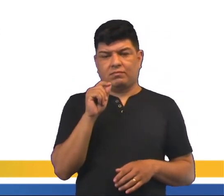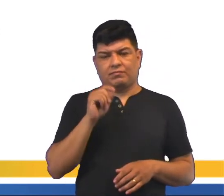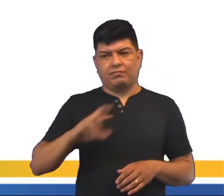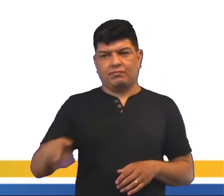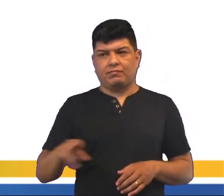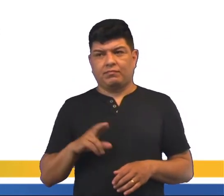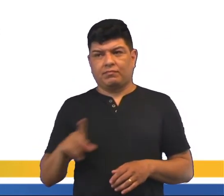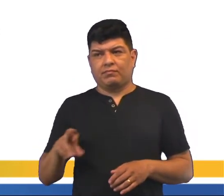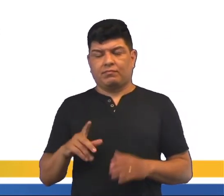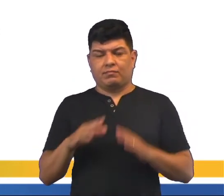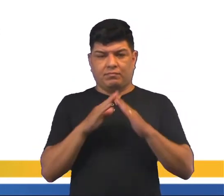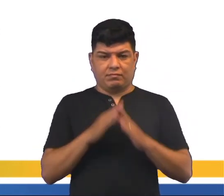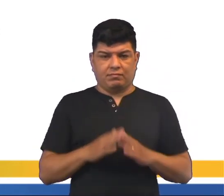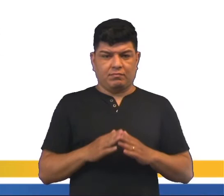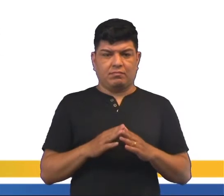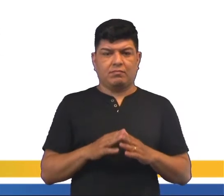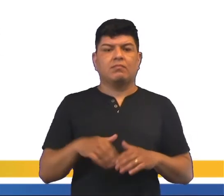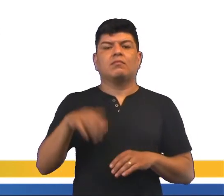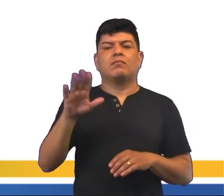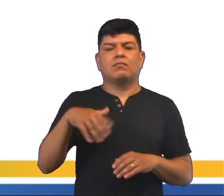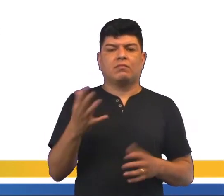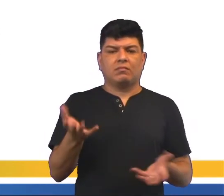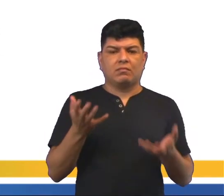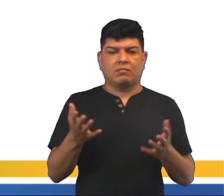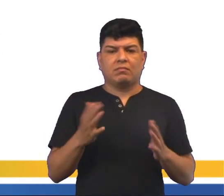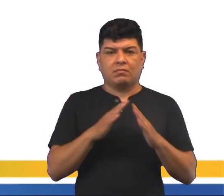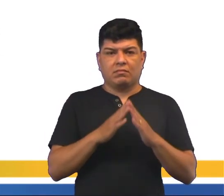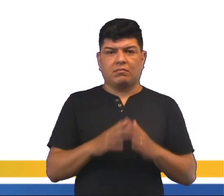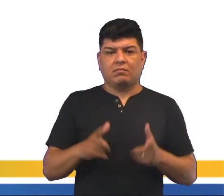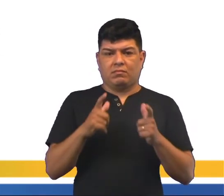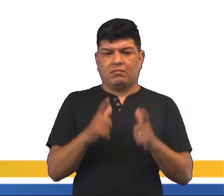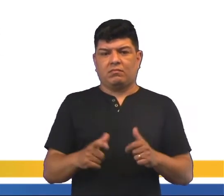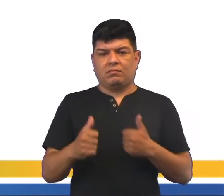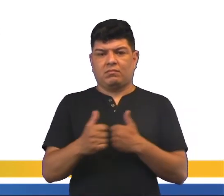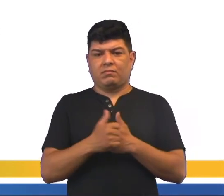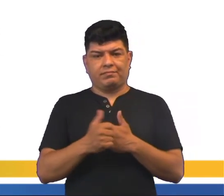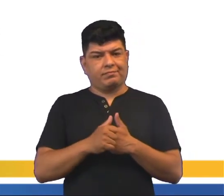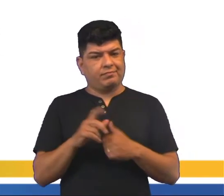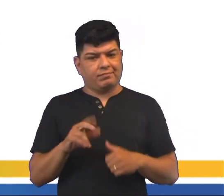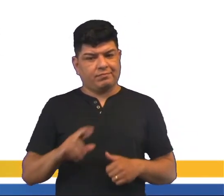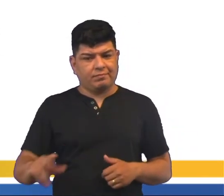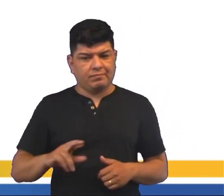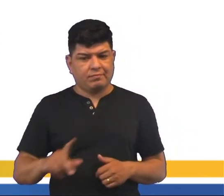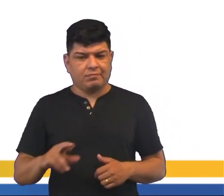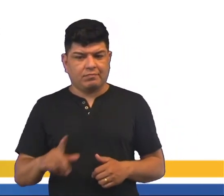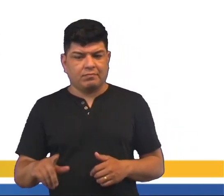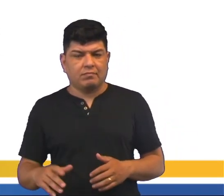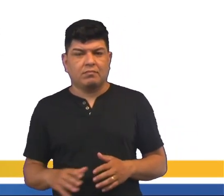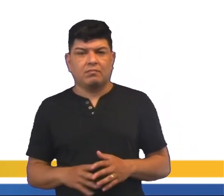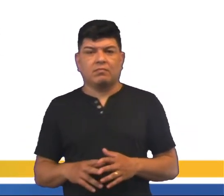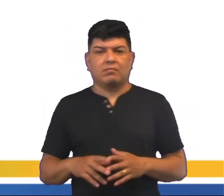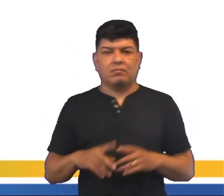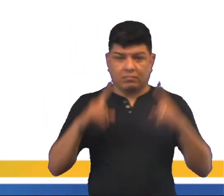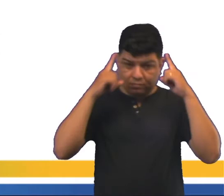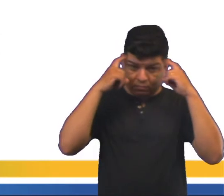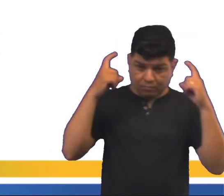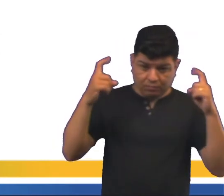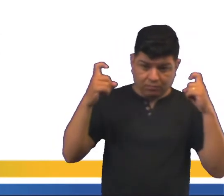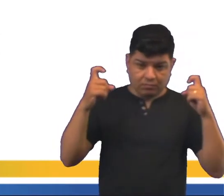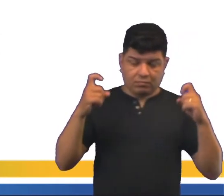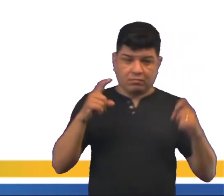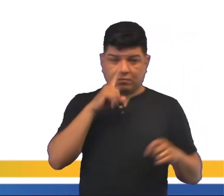Não é a pessoa que escolhe morar na periferia. Quem é que ia querer morar num bairro periférico com as margens no esgoto? Ou morar numa favela violenta,